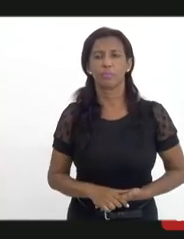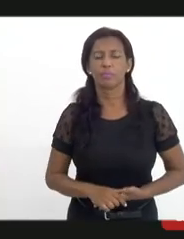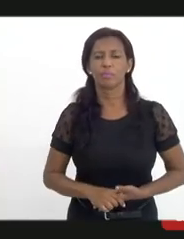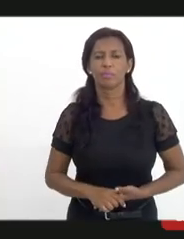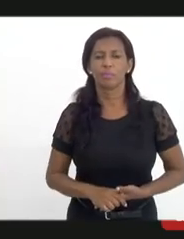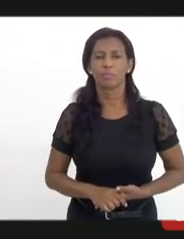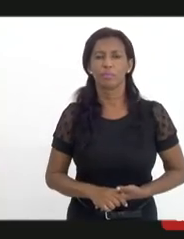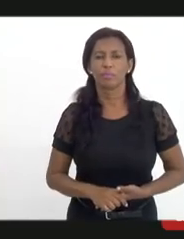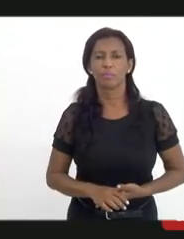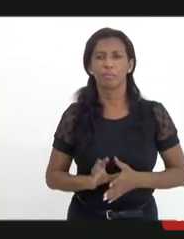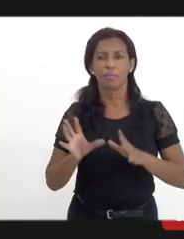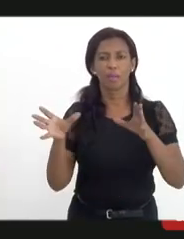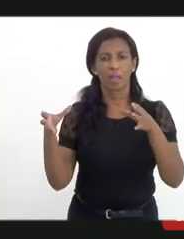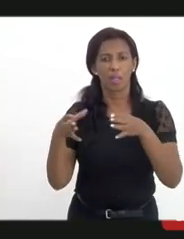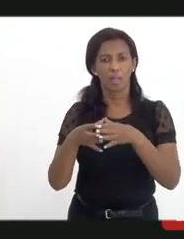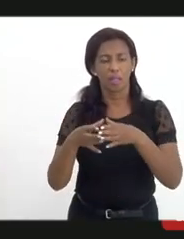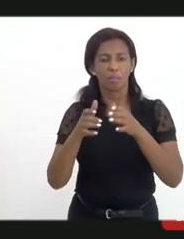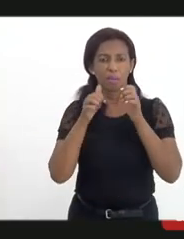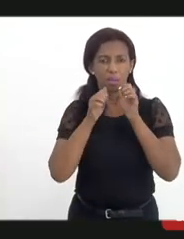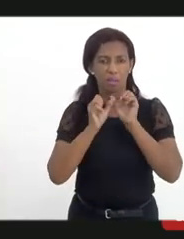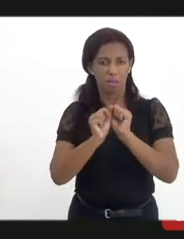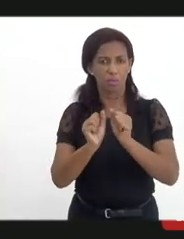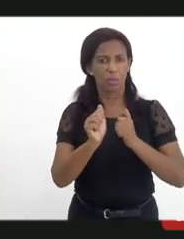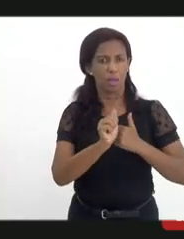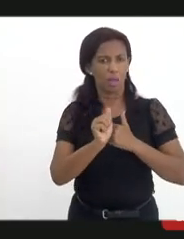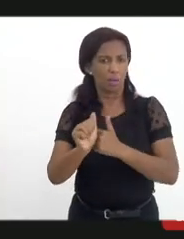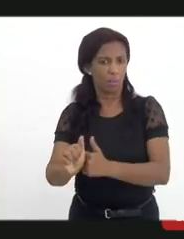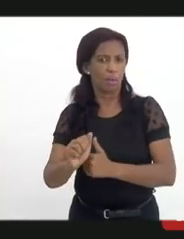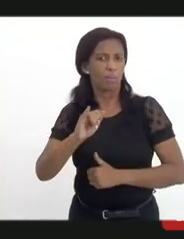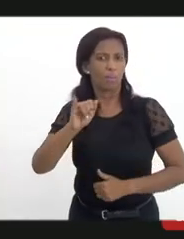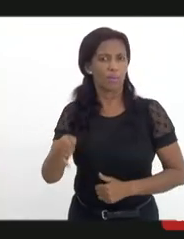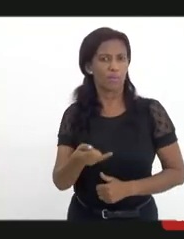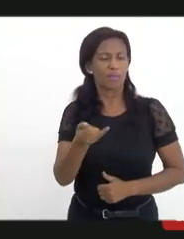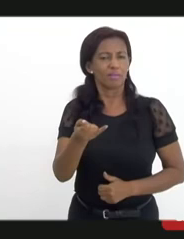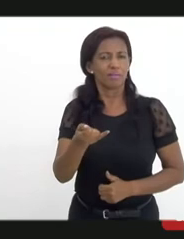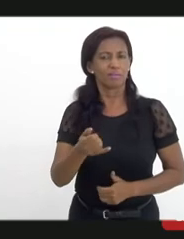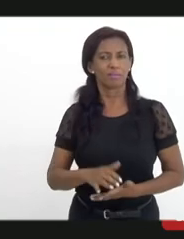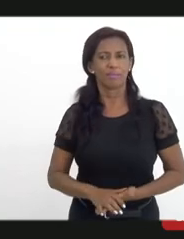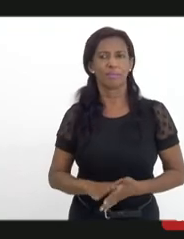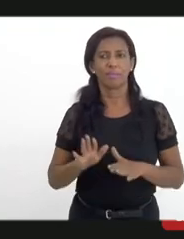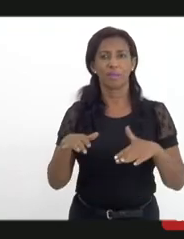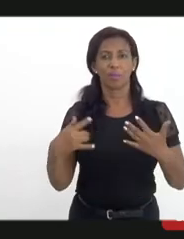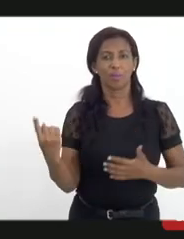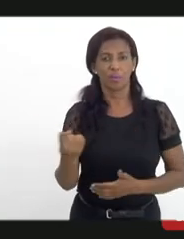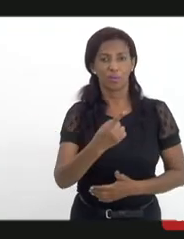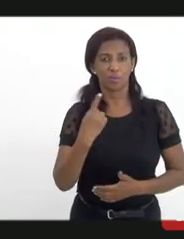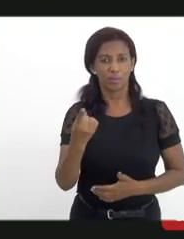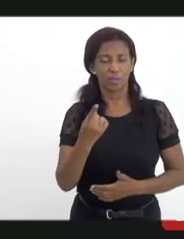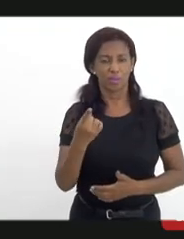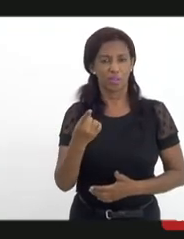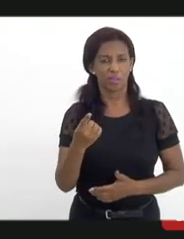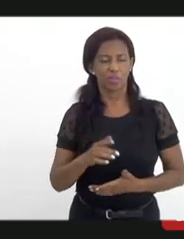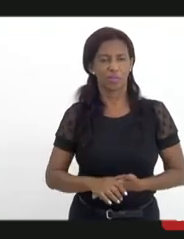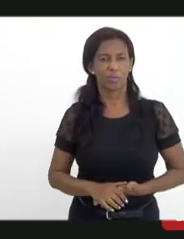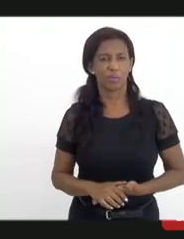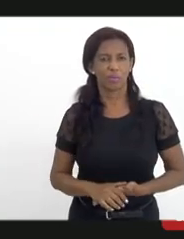autoriza. A equipe aqui, assessoria está acompanhando, aproveitando a oportunidade enquanto a gente estabelece aqui um